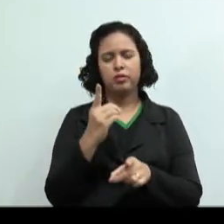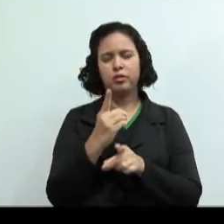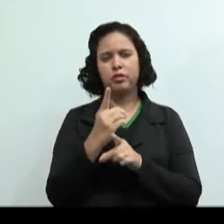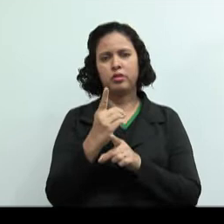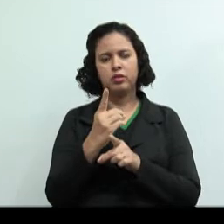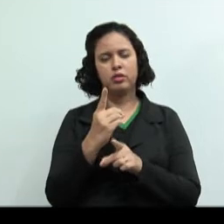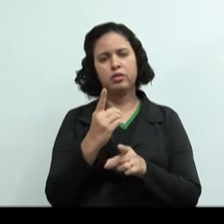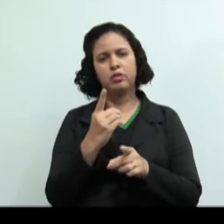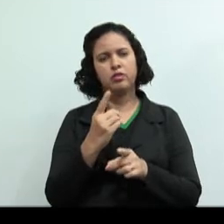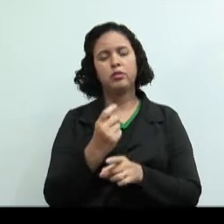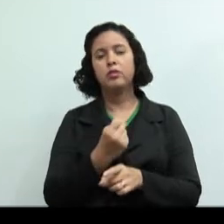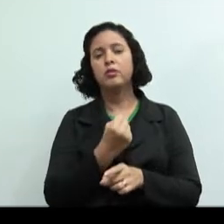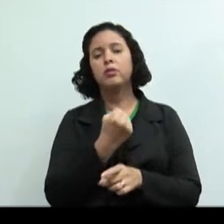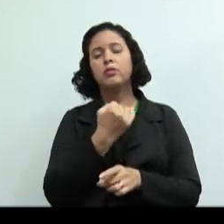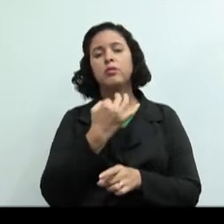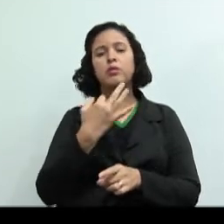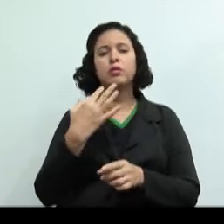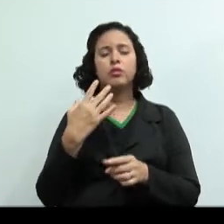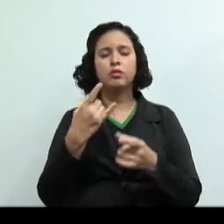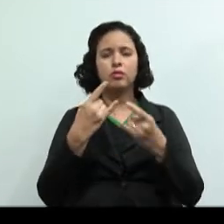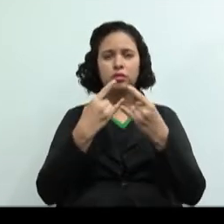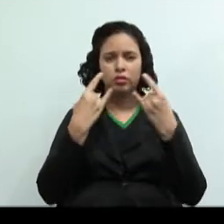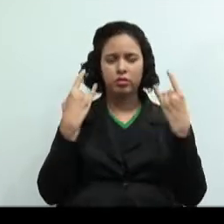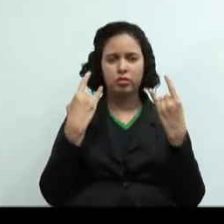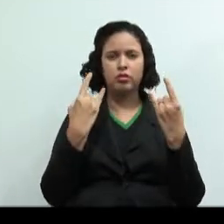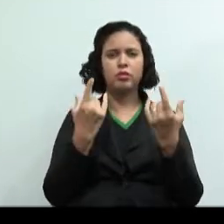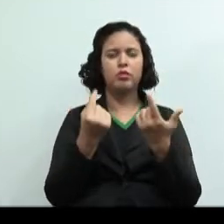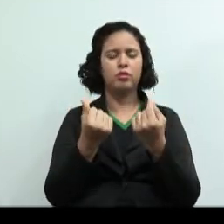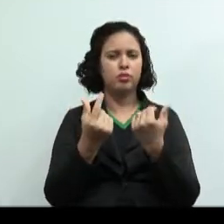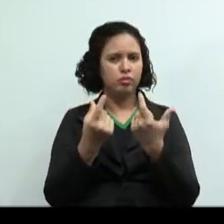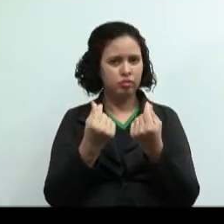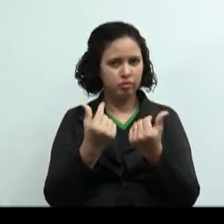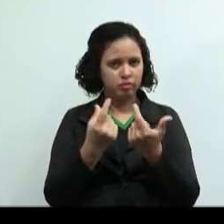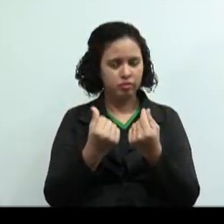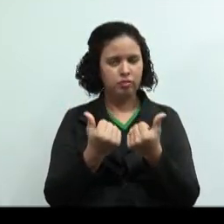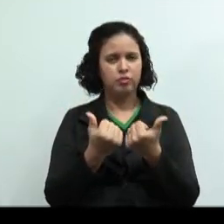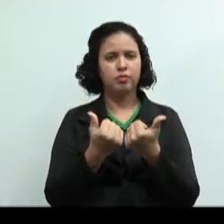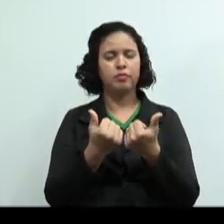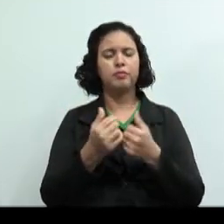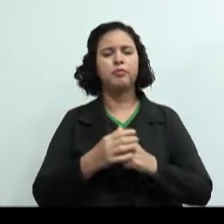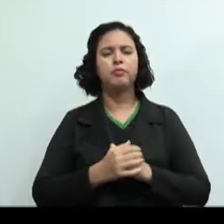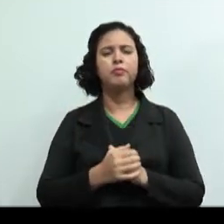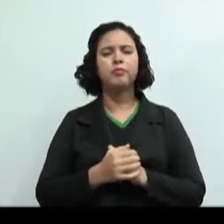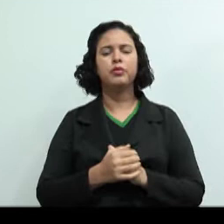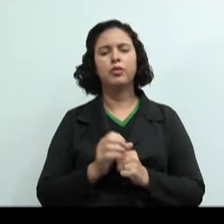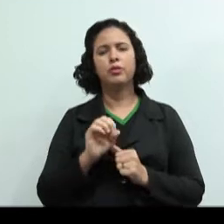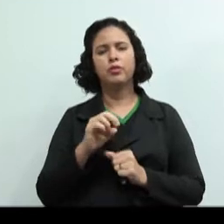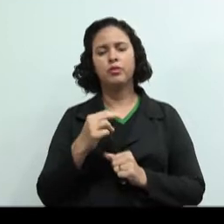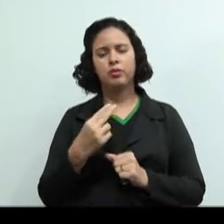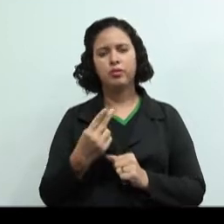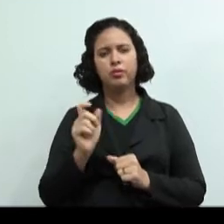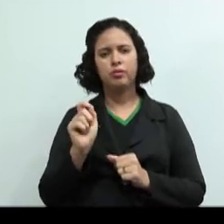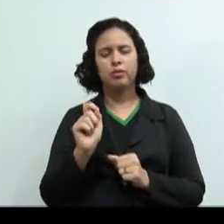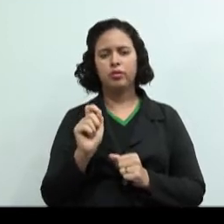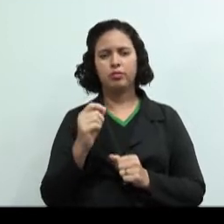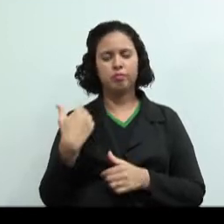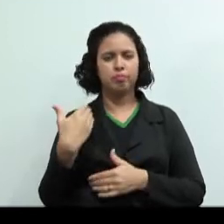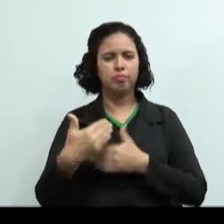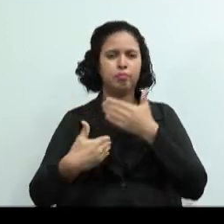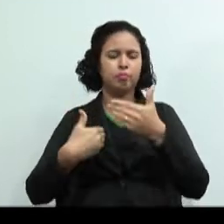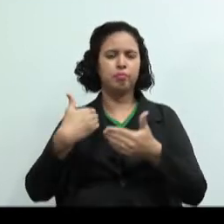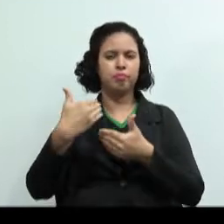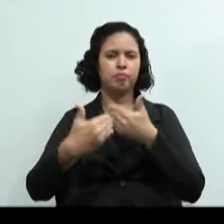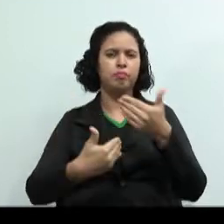empregando dados originários dos registros convencionais contábeis ou processando-os de